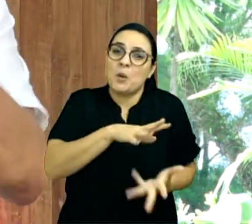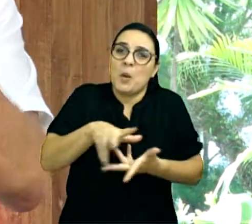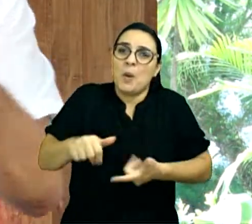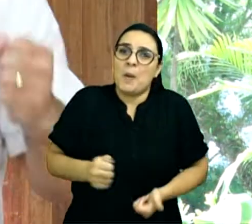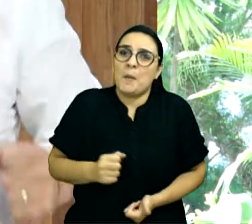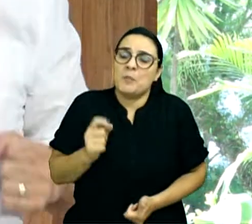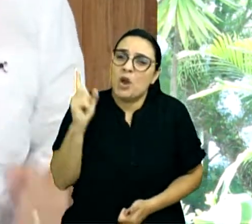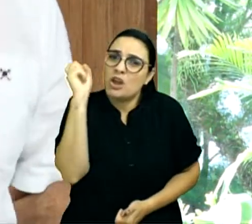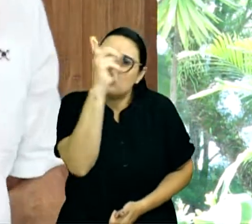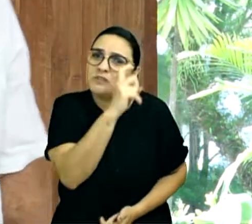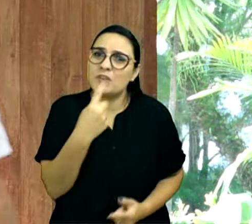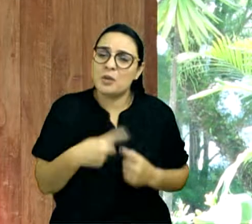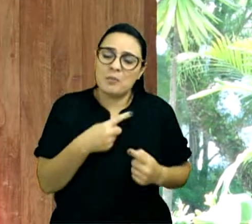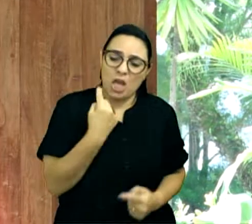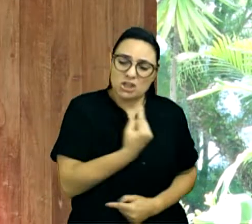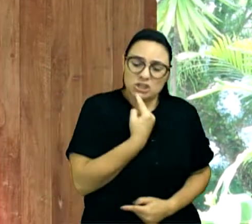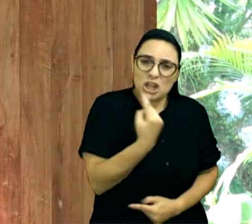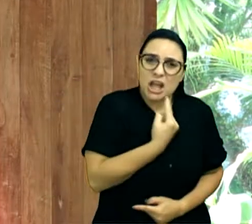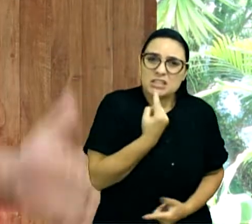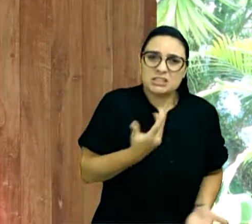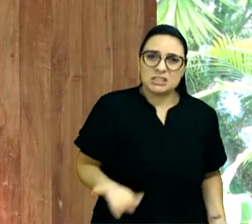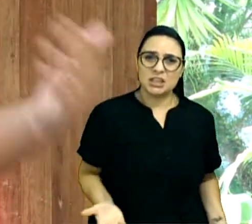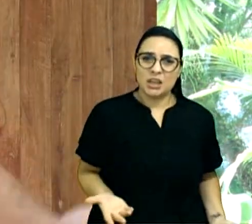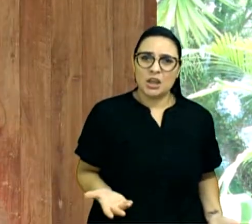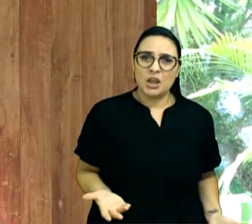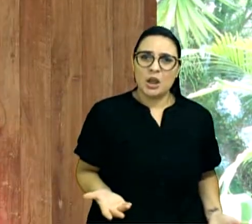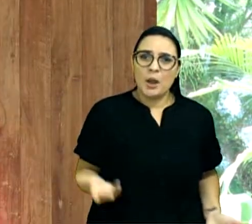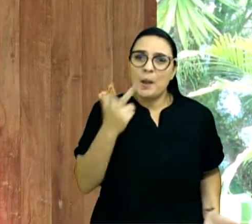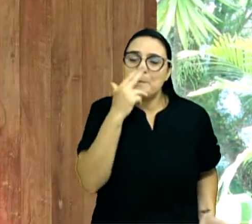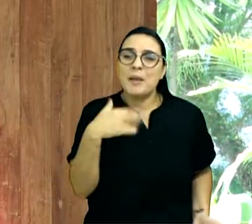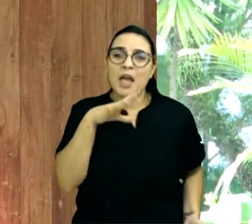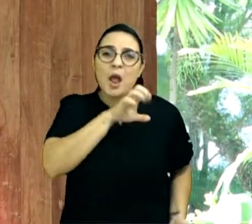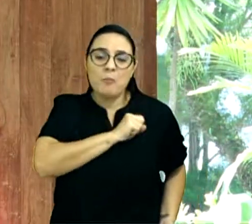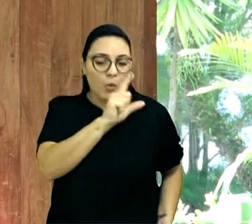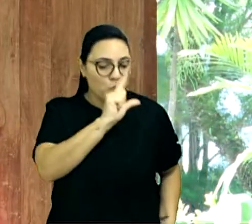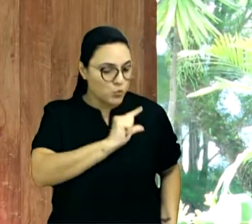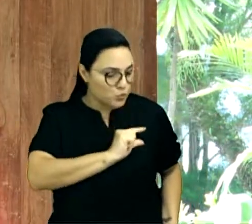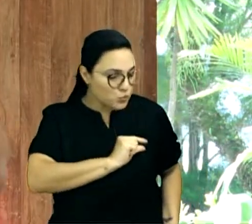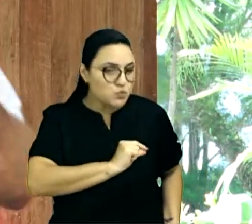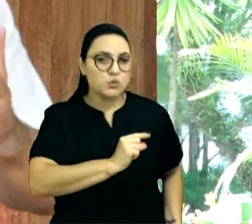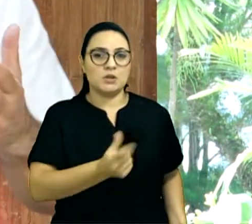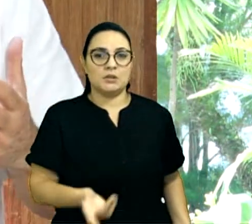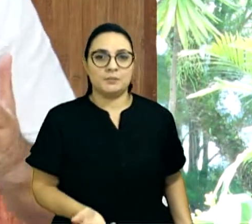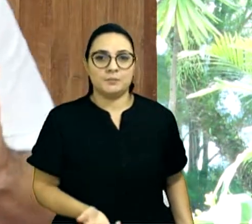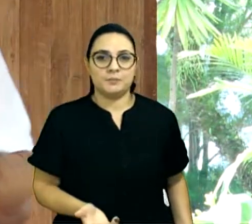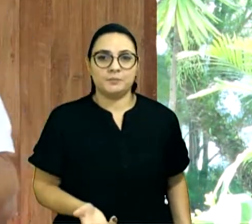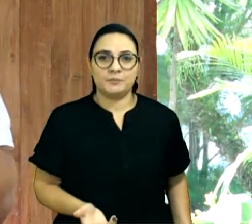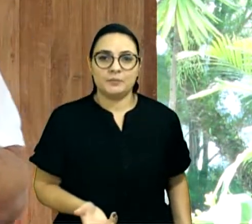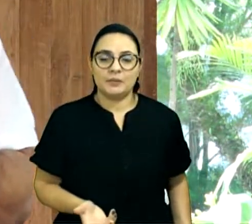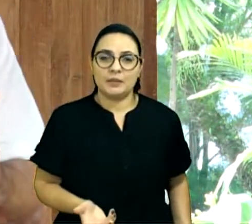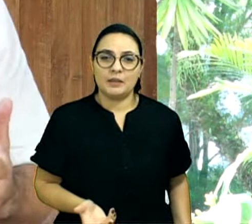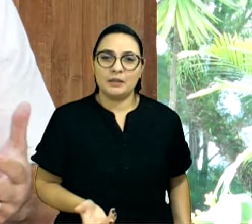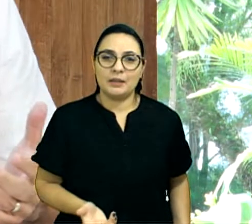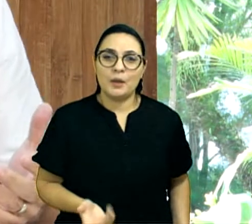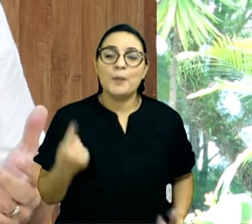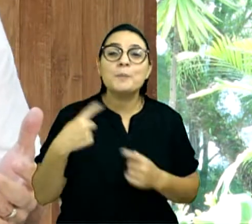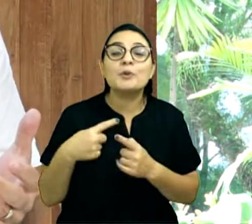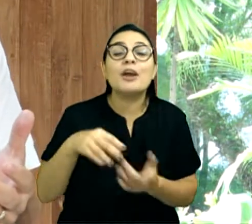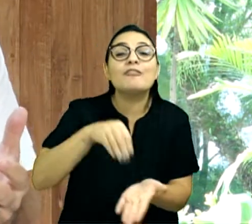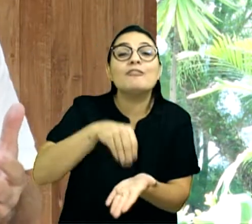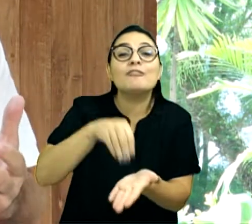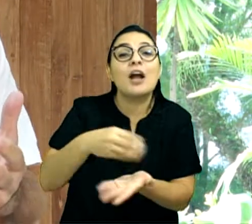um mundo fechado, isolado, e o amor esfriando. Mas a falta de serviço,